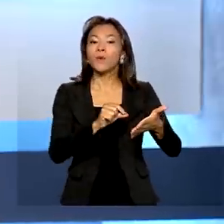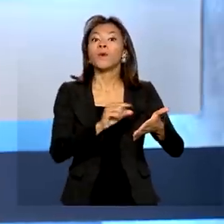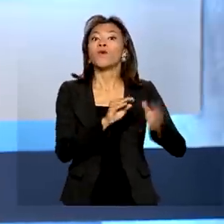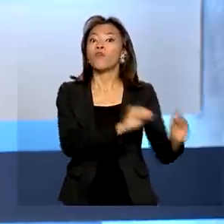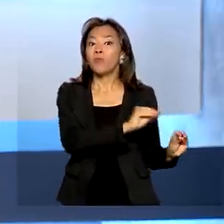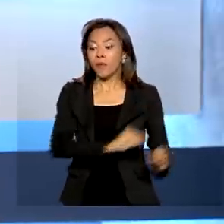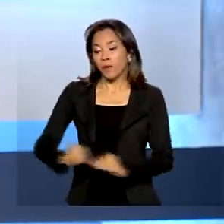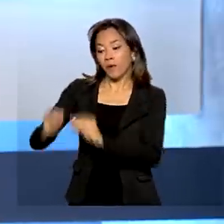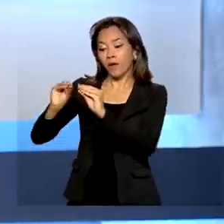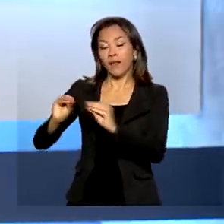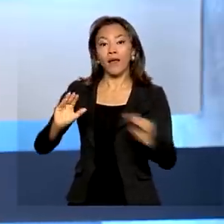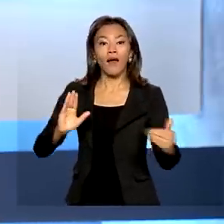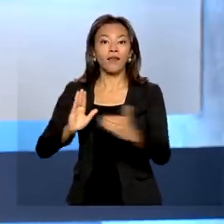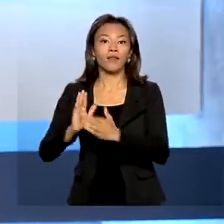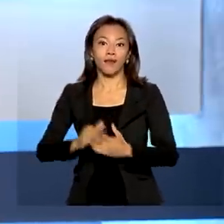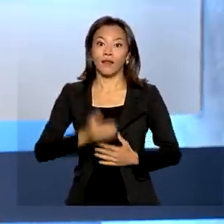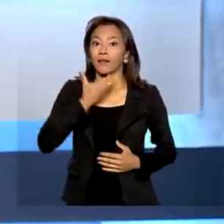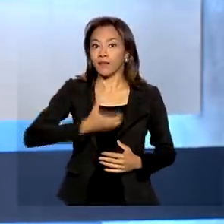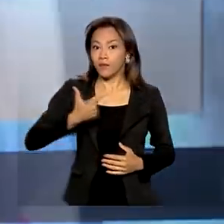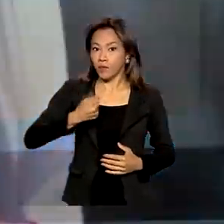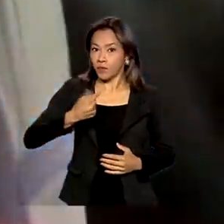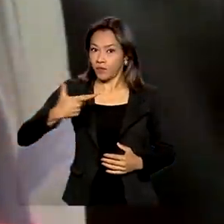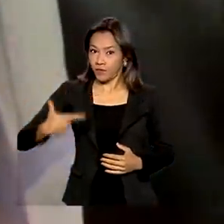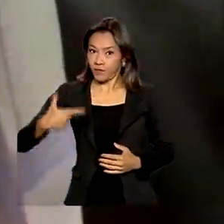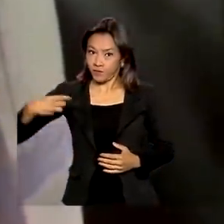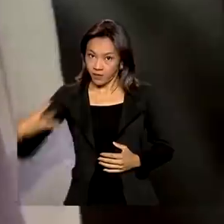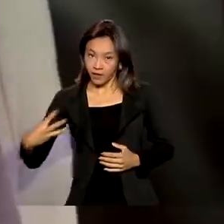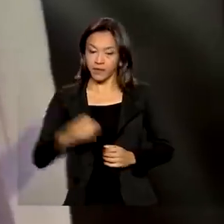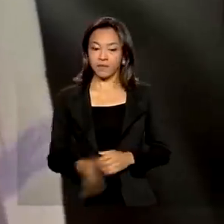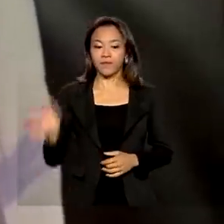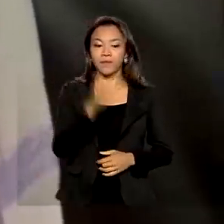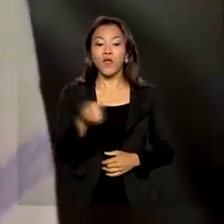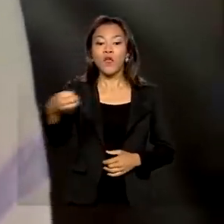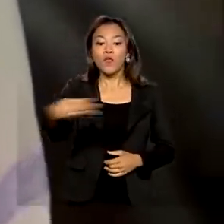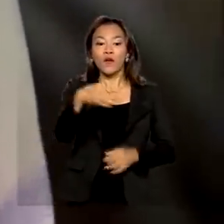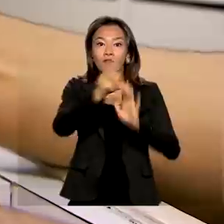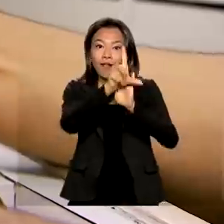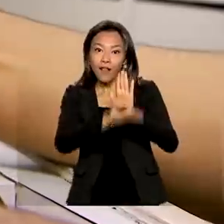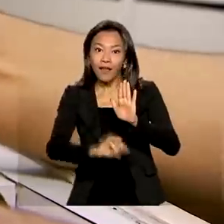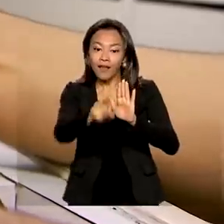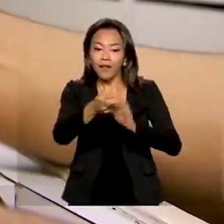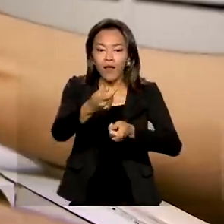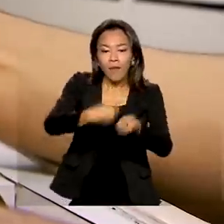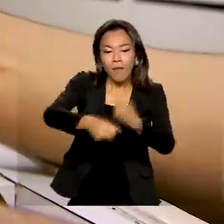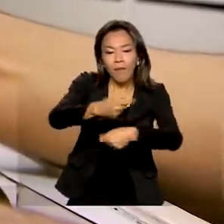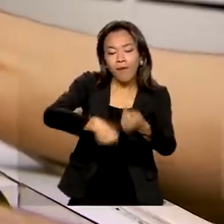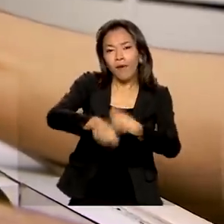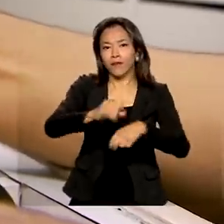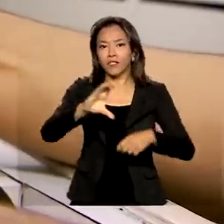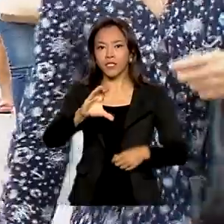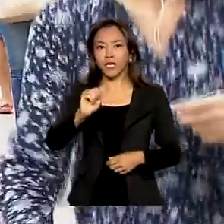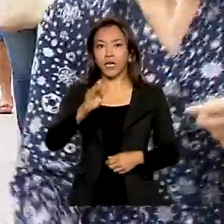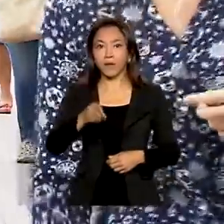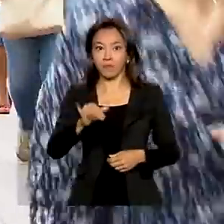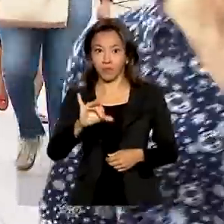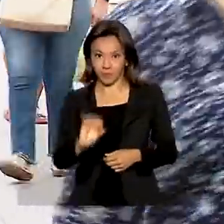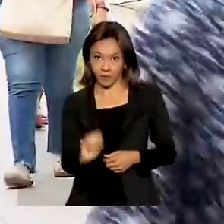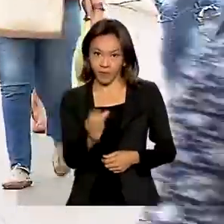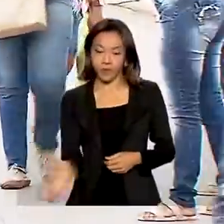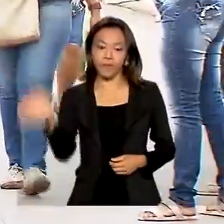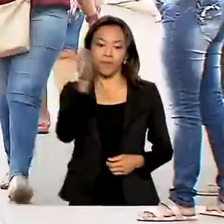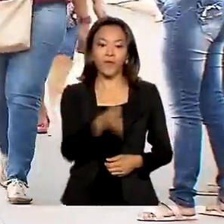dezembro de 2023. Nova lei moderniza o mercado de câmbio e de capitais estrangeiros. Novo